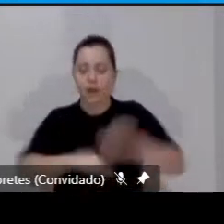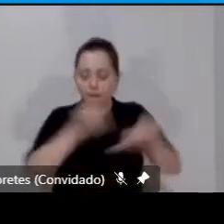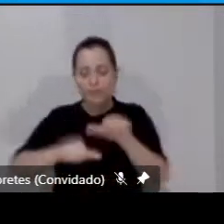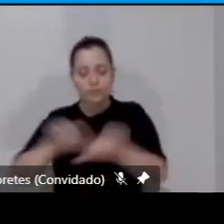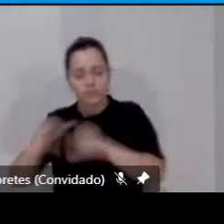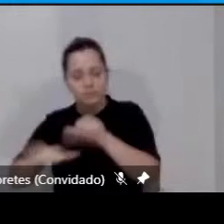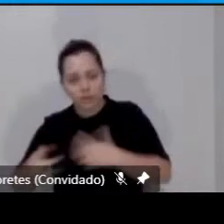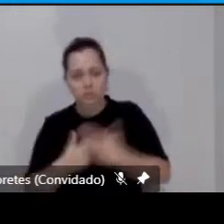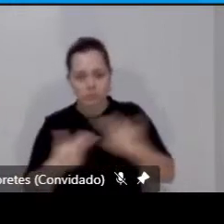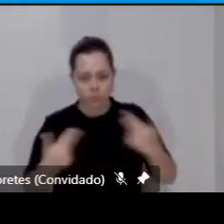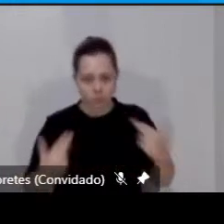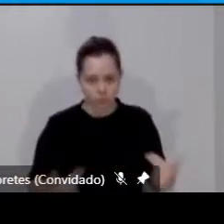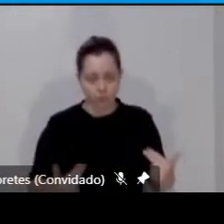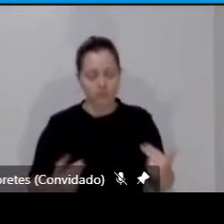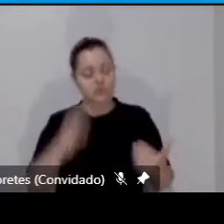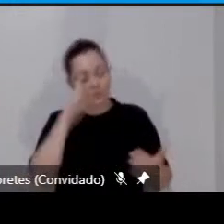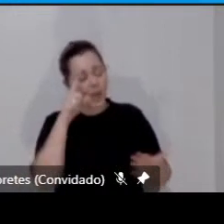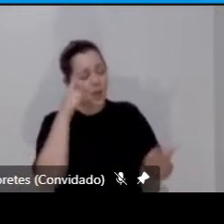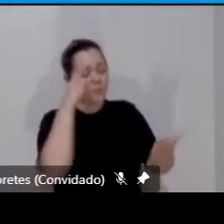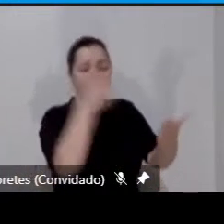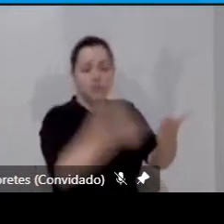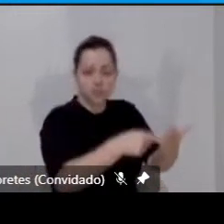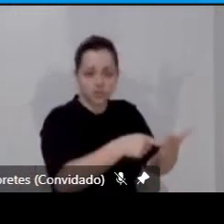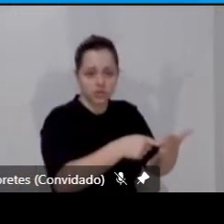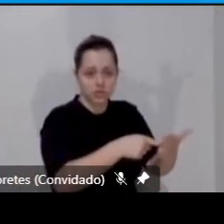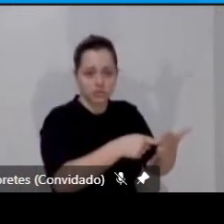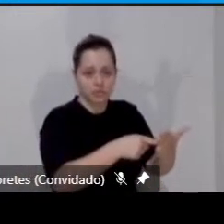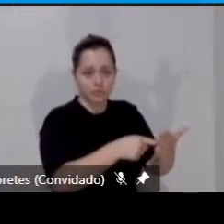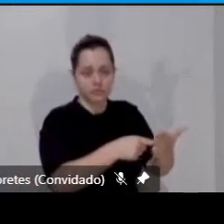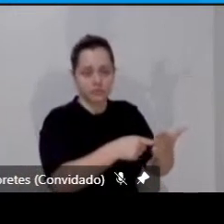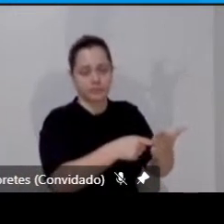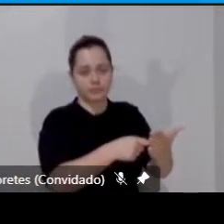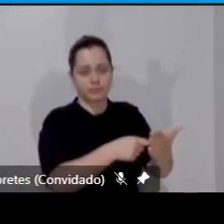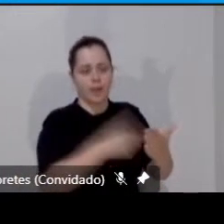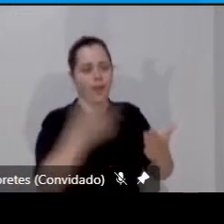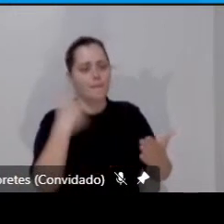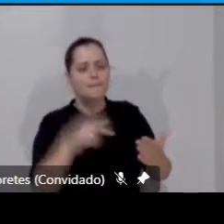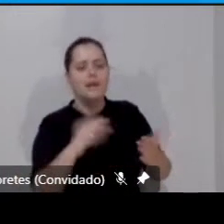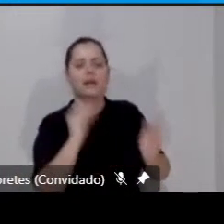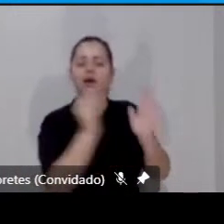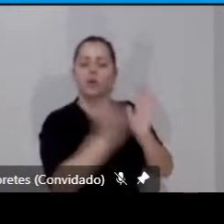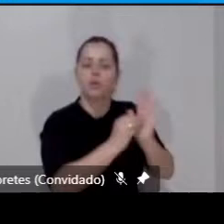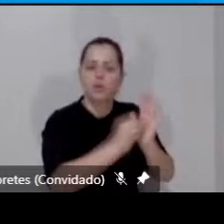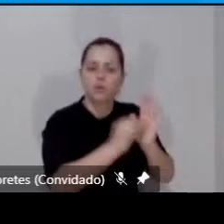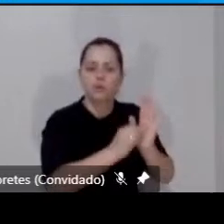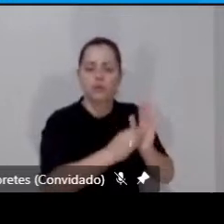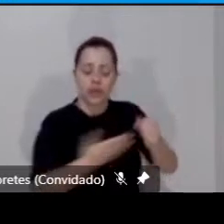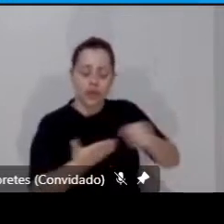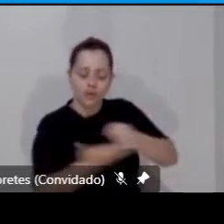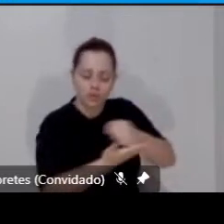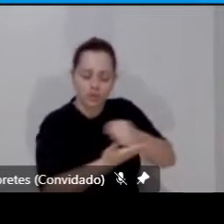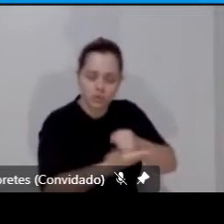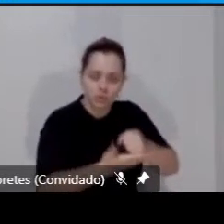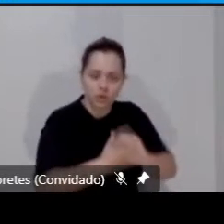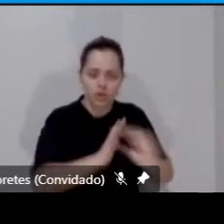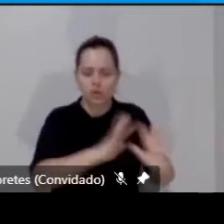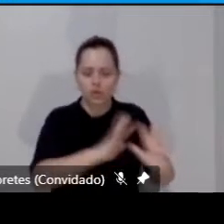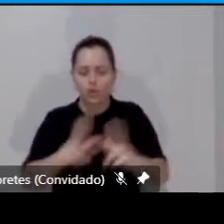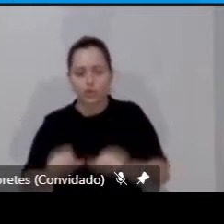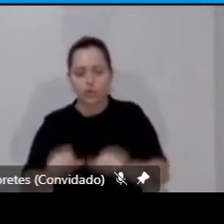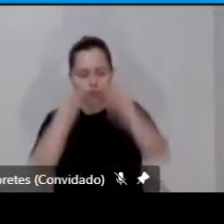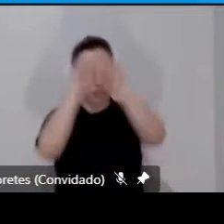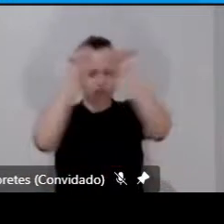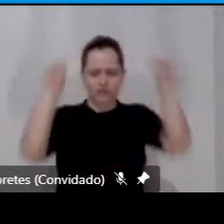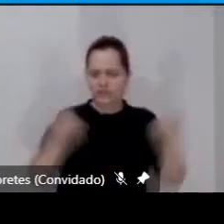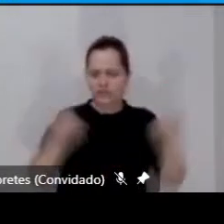objetivo da implantação das infraestruturas, dos serviços, dos sistemas de